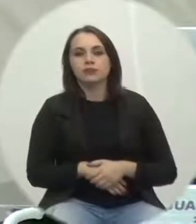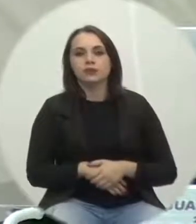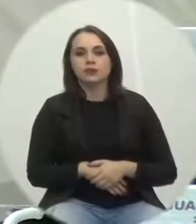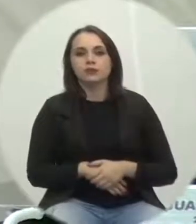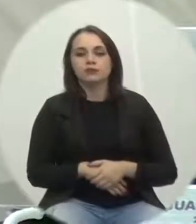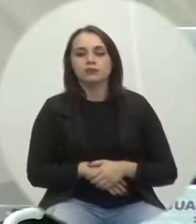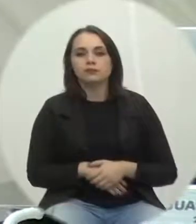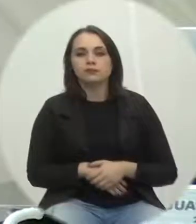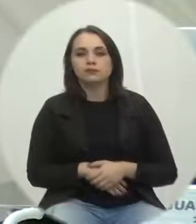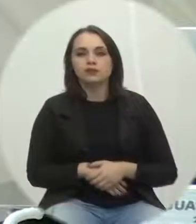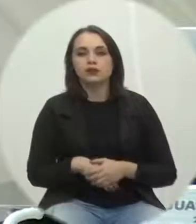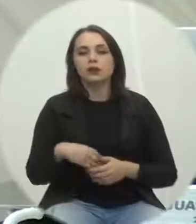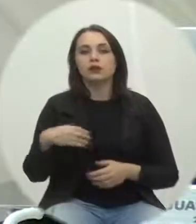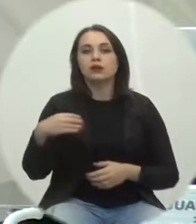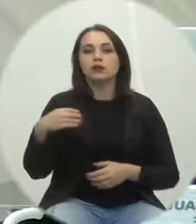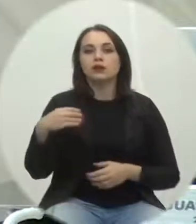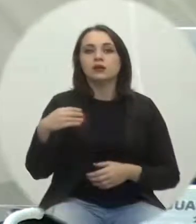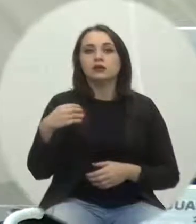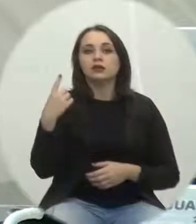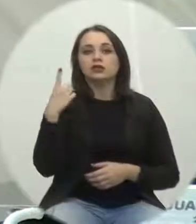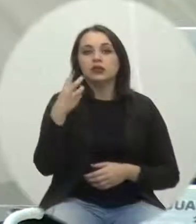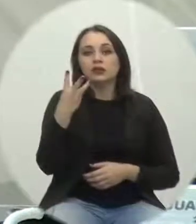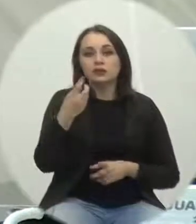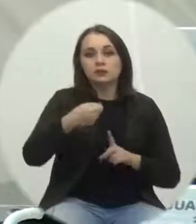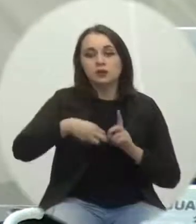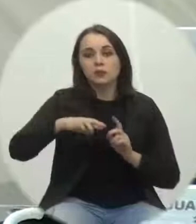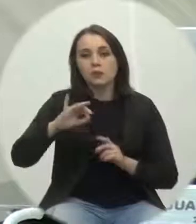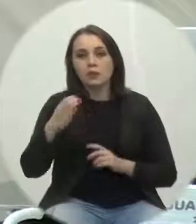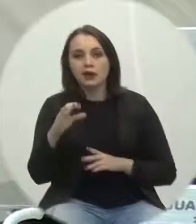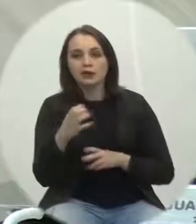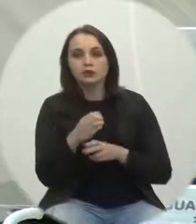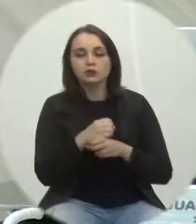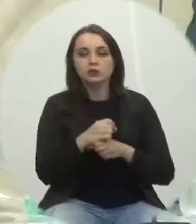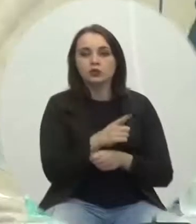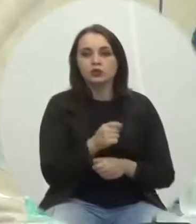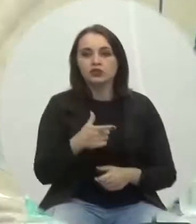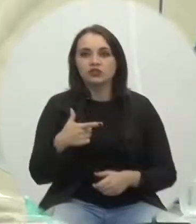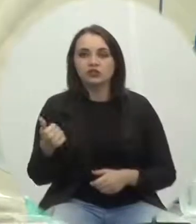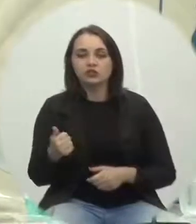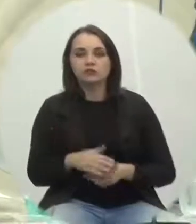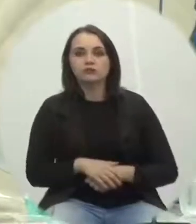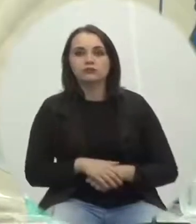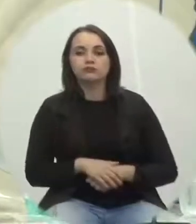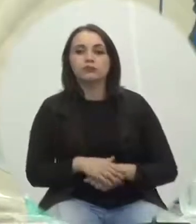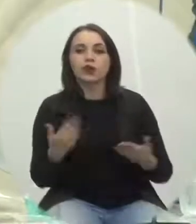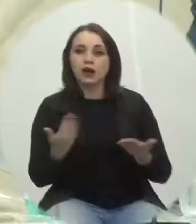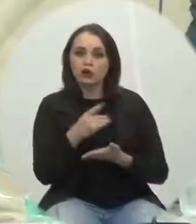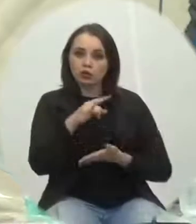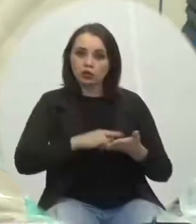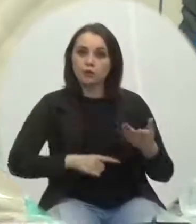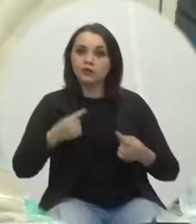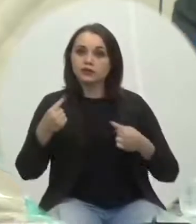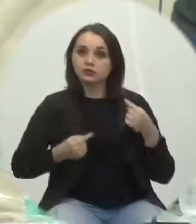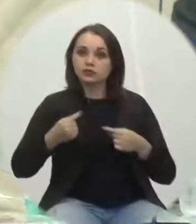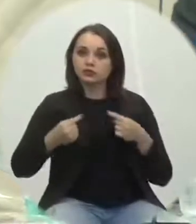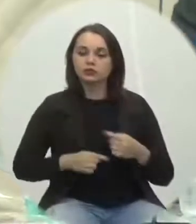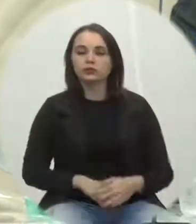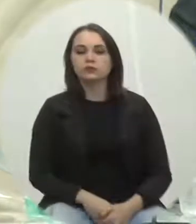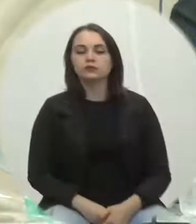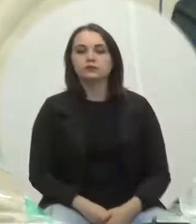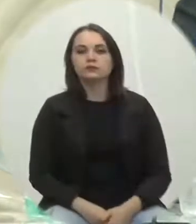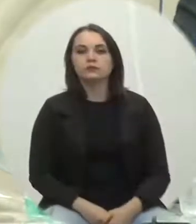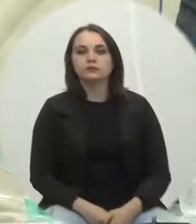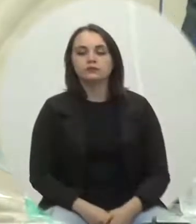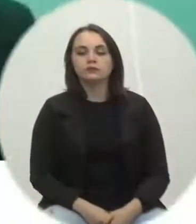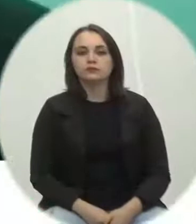sessões 3 de março de 2021 vereador Nicola Martins a moção está em discussão discutir